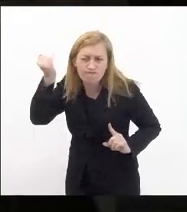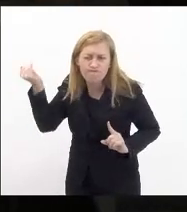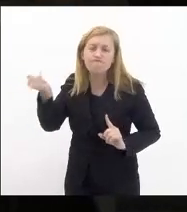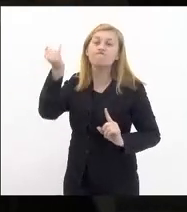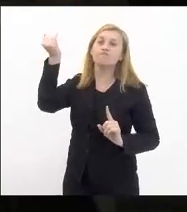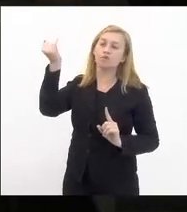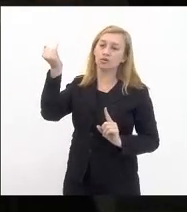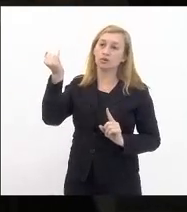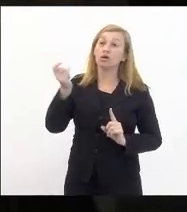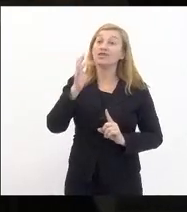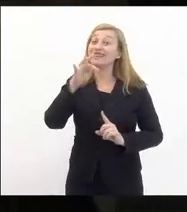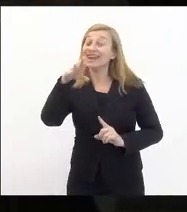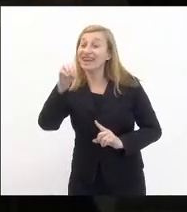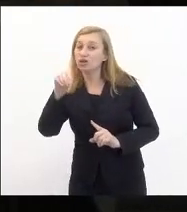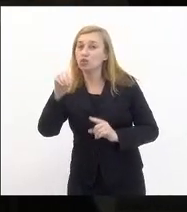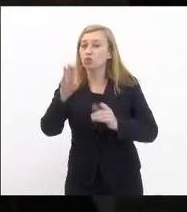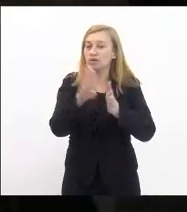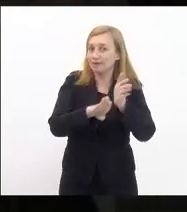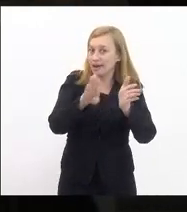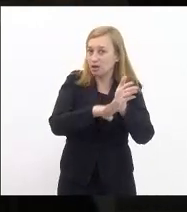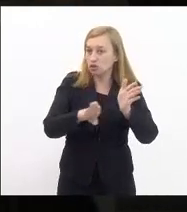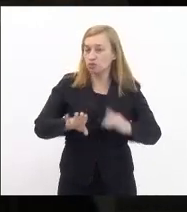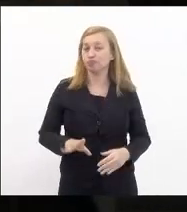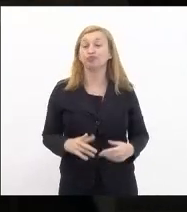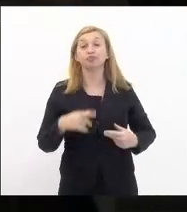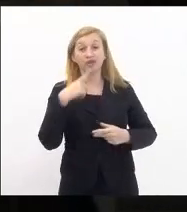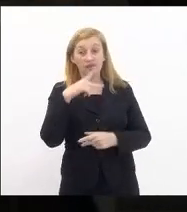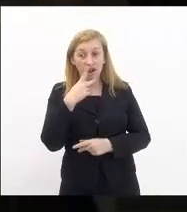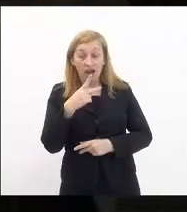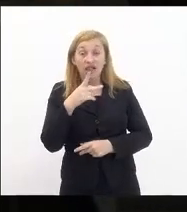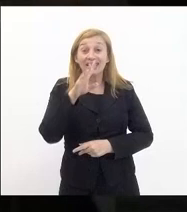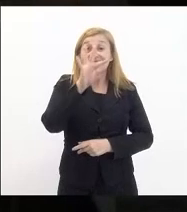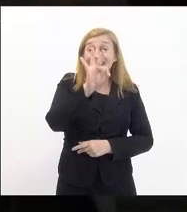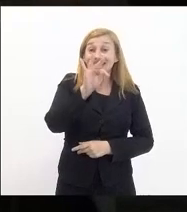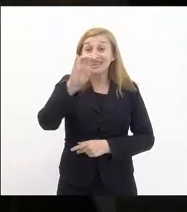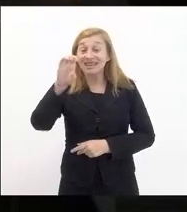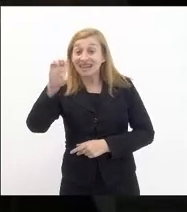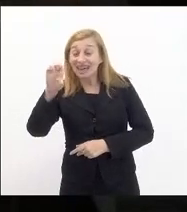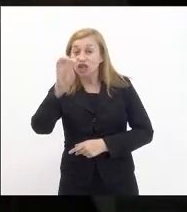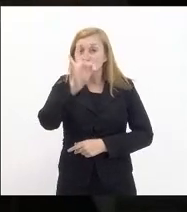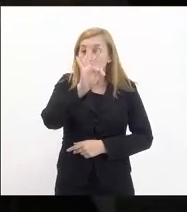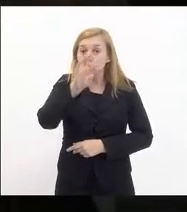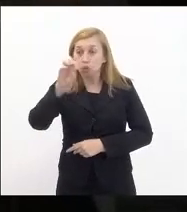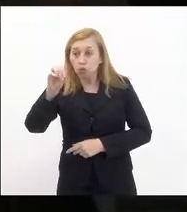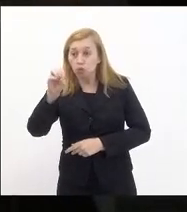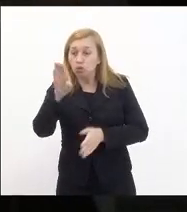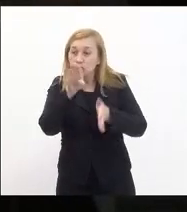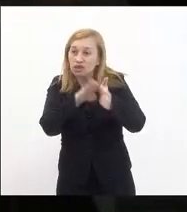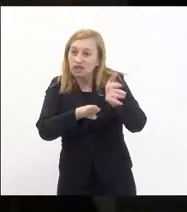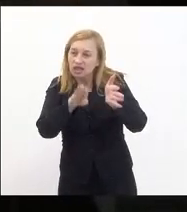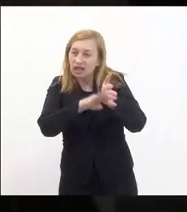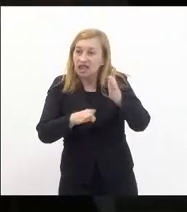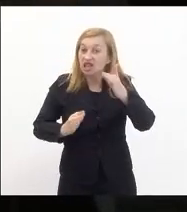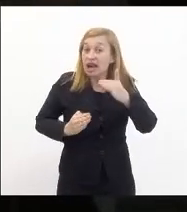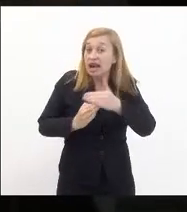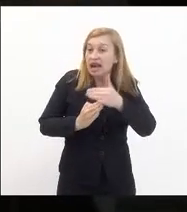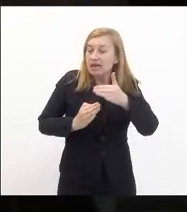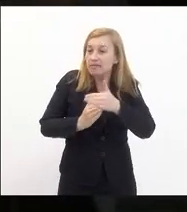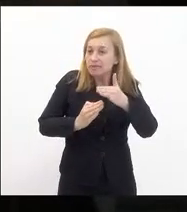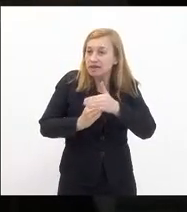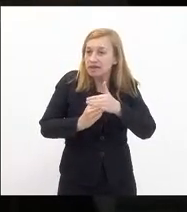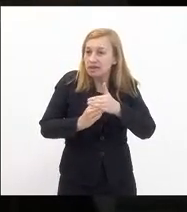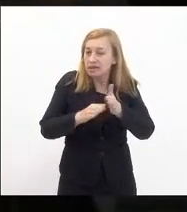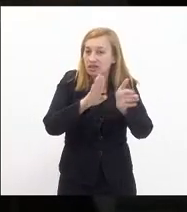a lei do teto de gastos como está dito teto de gastos limita as despesas